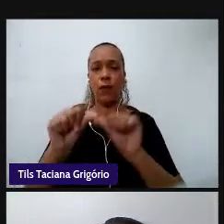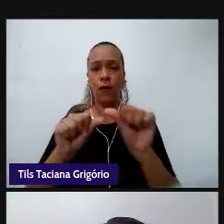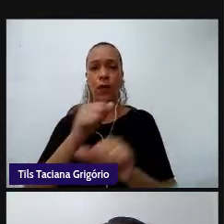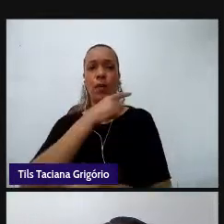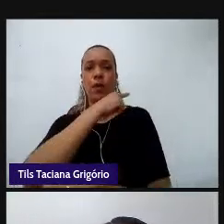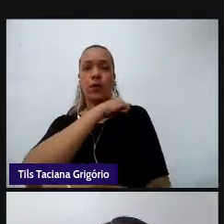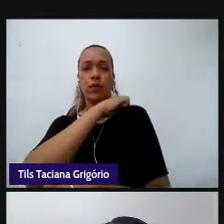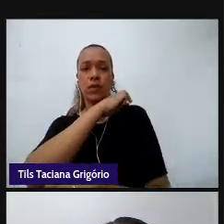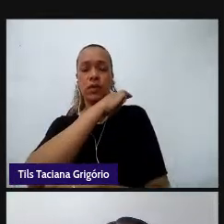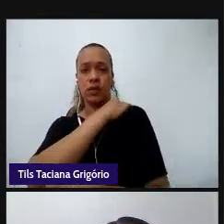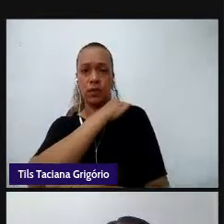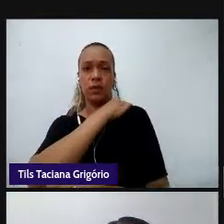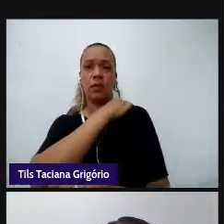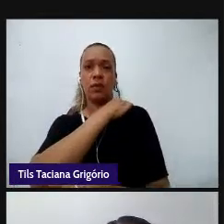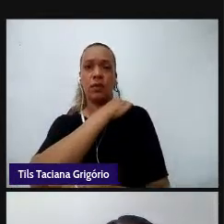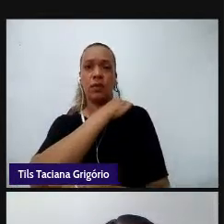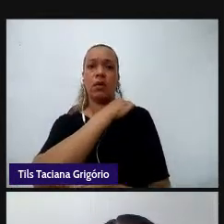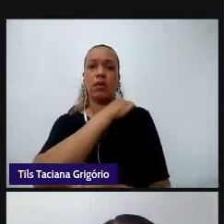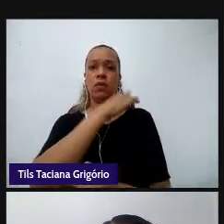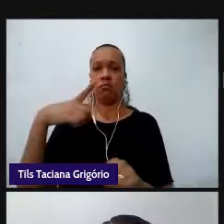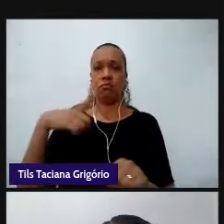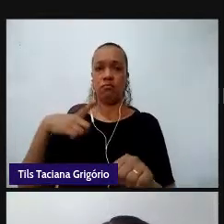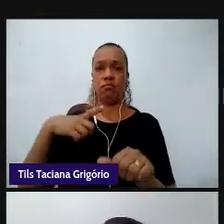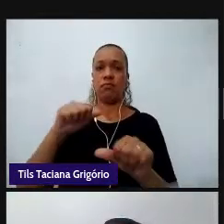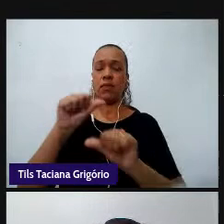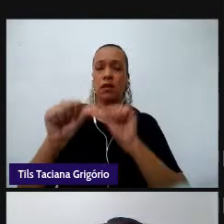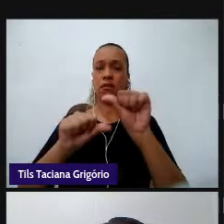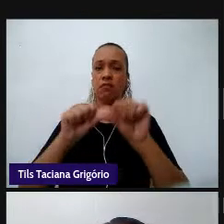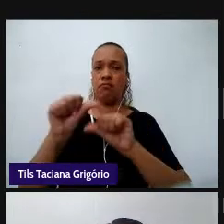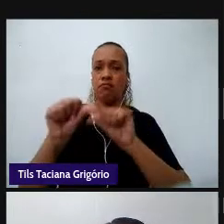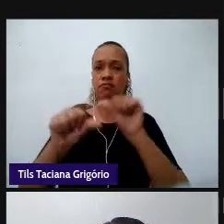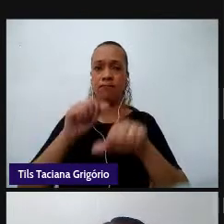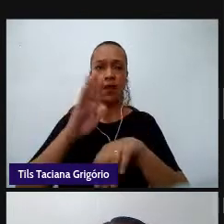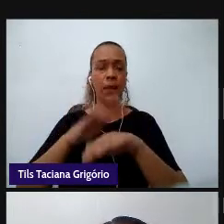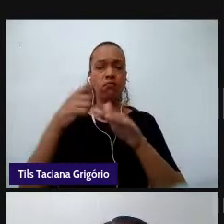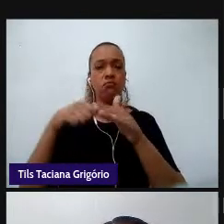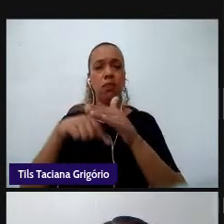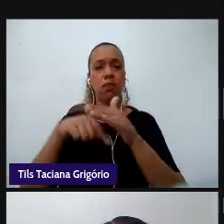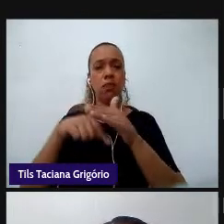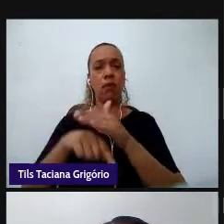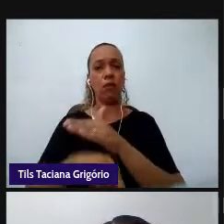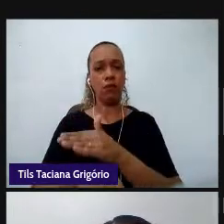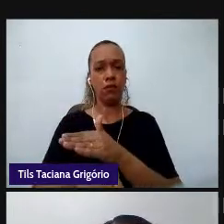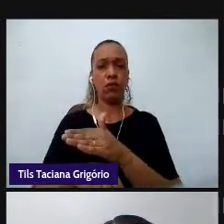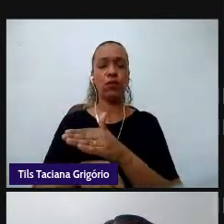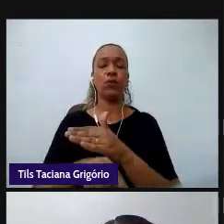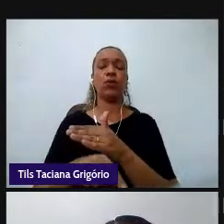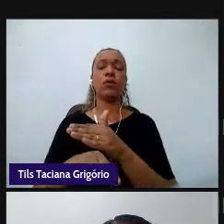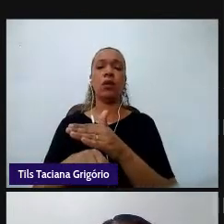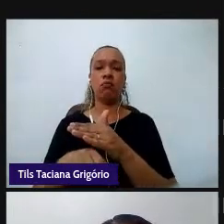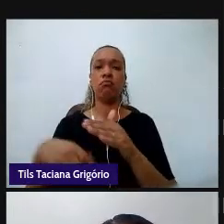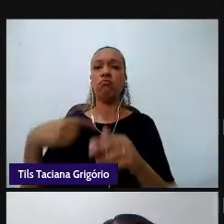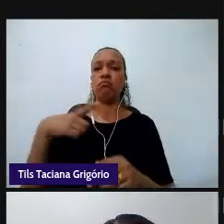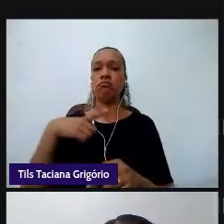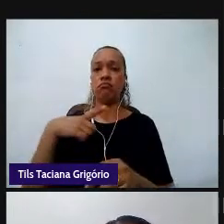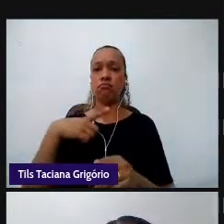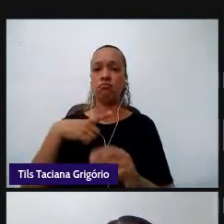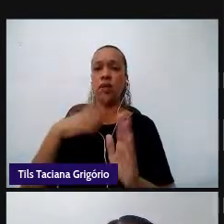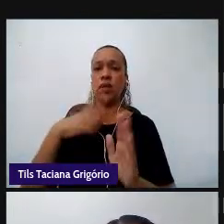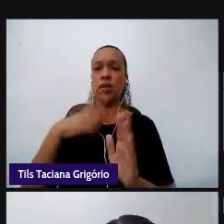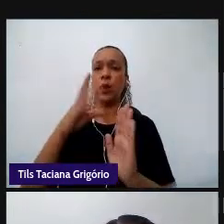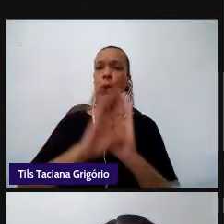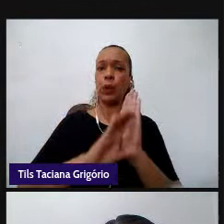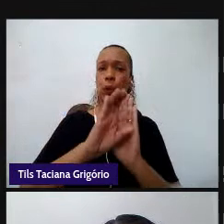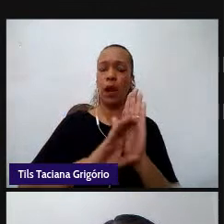ele traz uma reforma muito mais profunda que não se aplica unicamente ao âmbito curricular, mas também